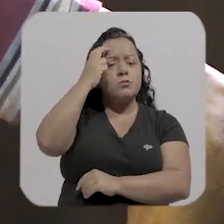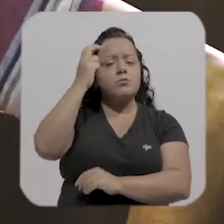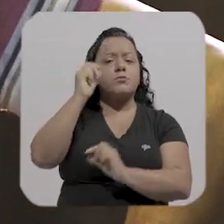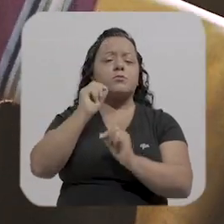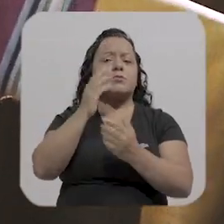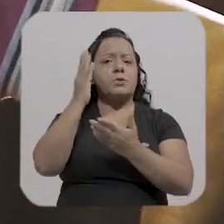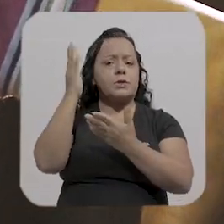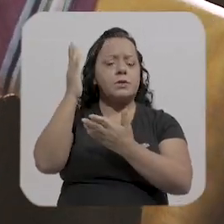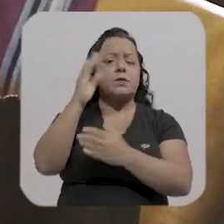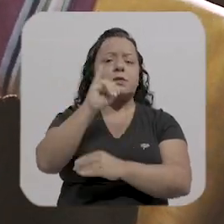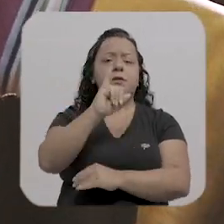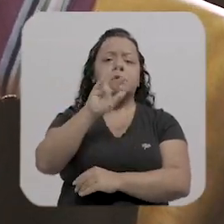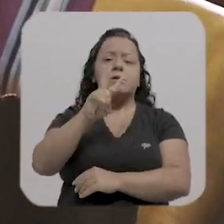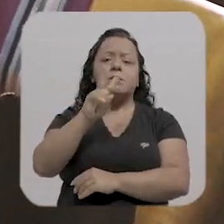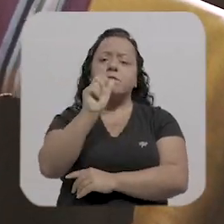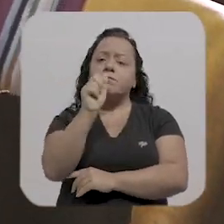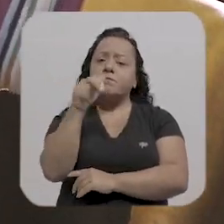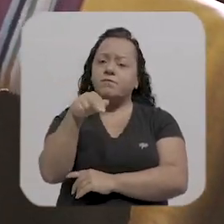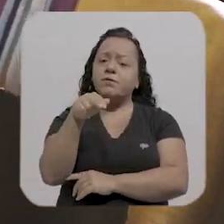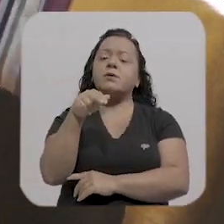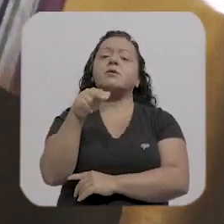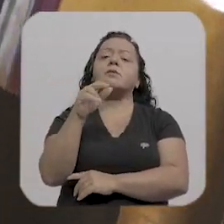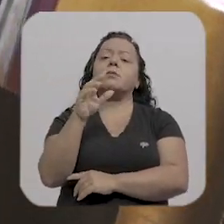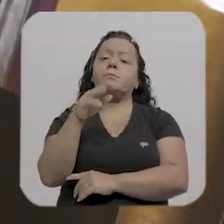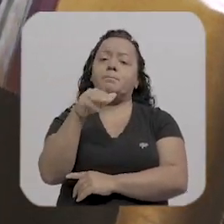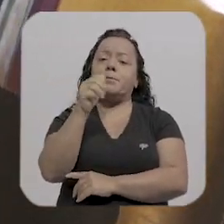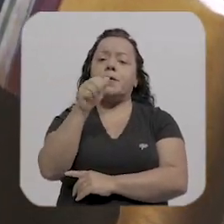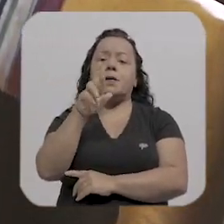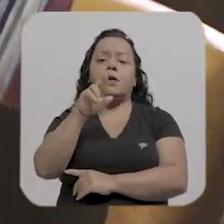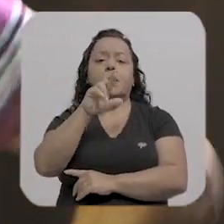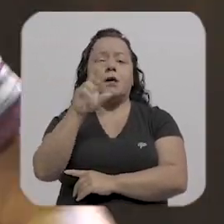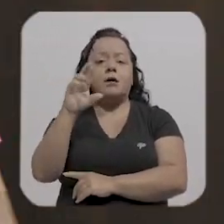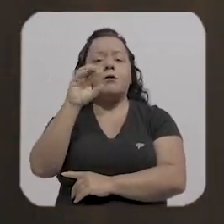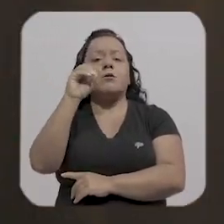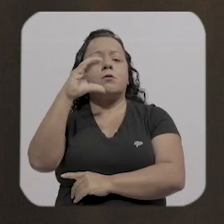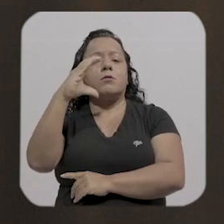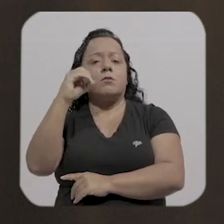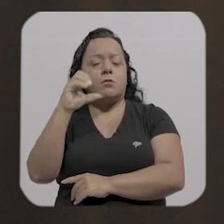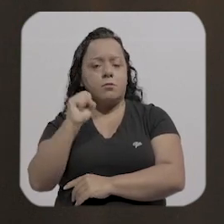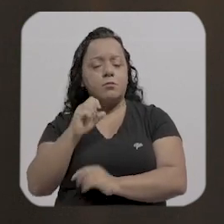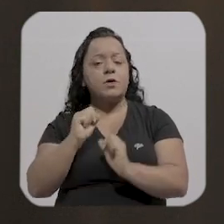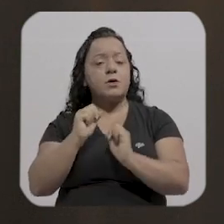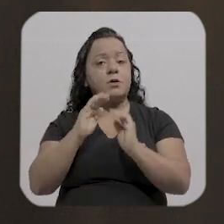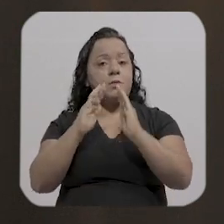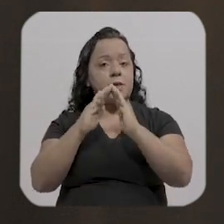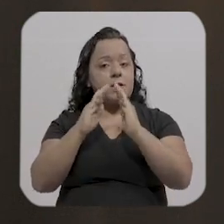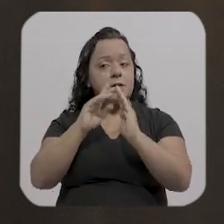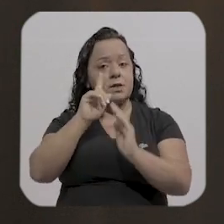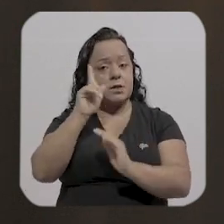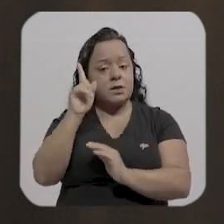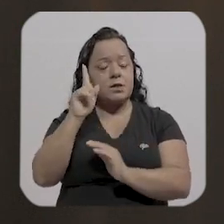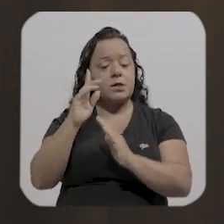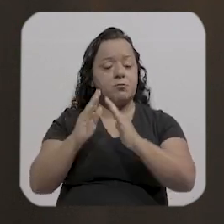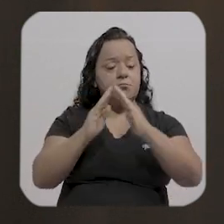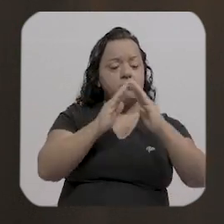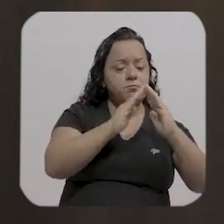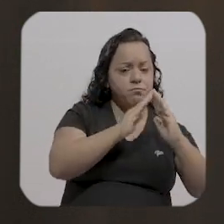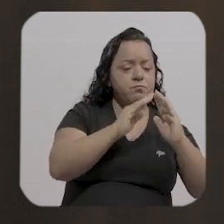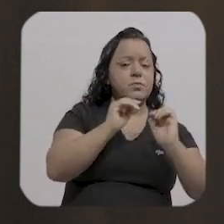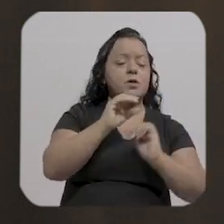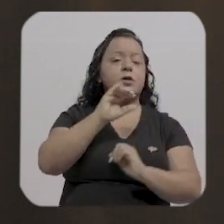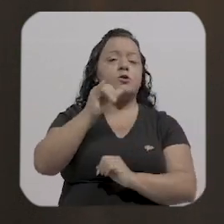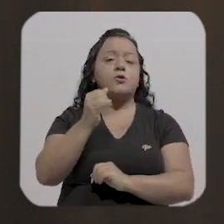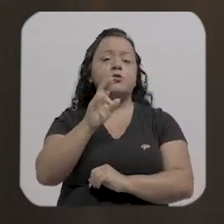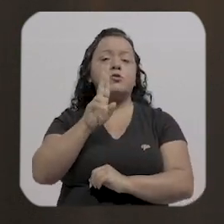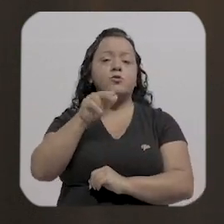casa do do Júnior Johnson do lado de casa ver os ensaios deles né pra tocarem na